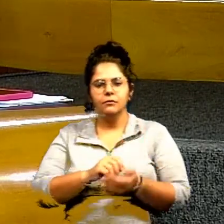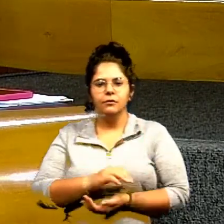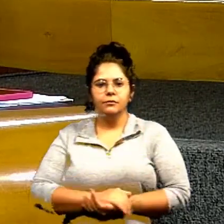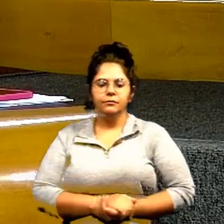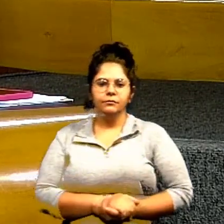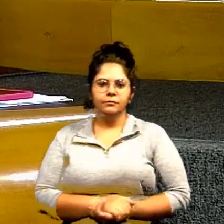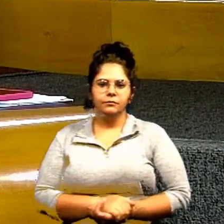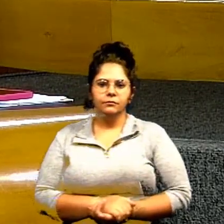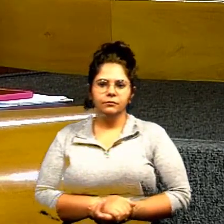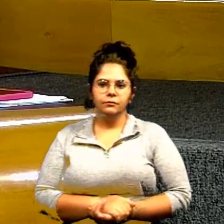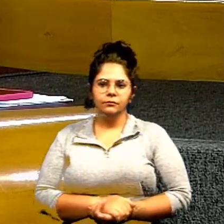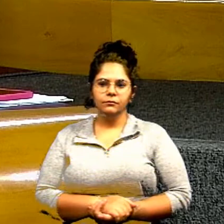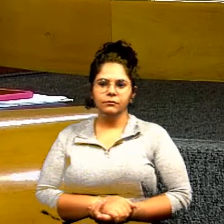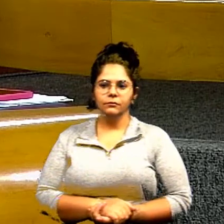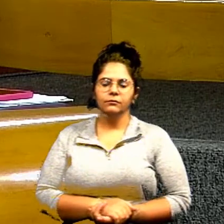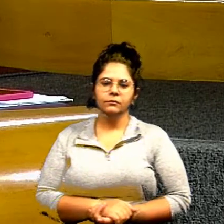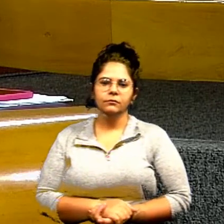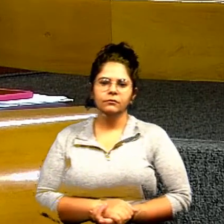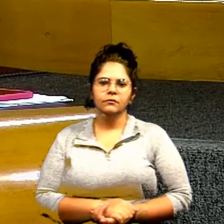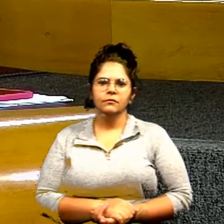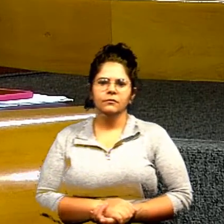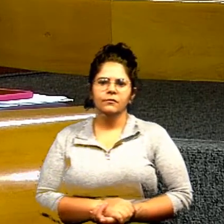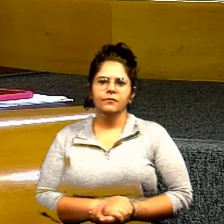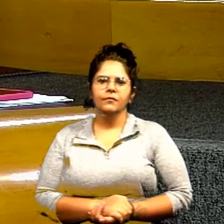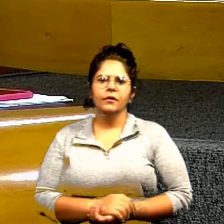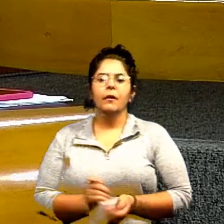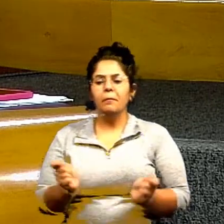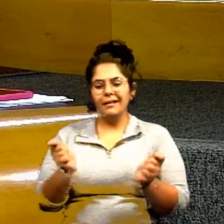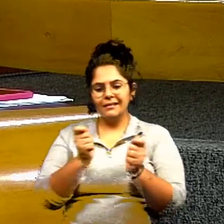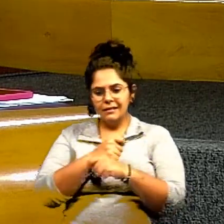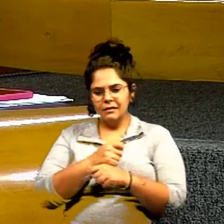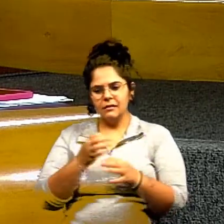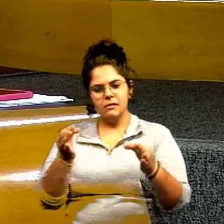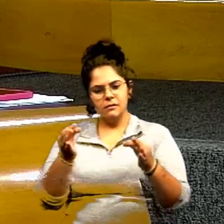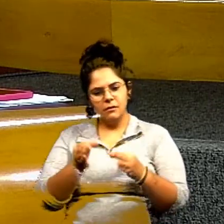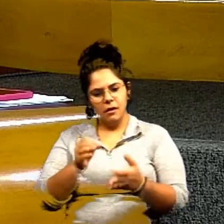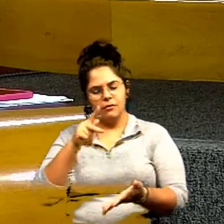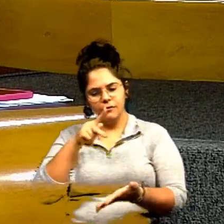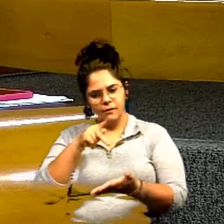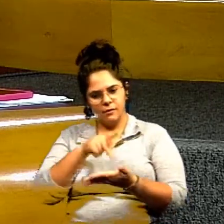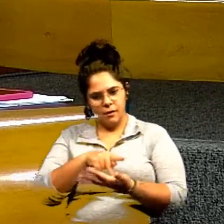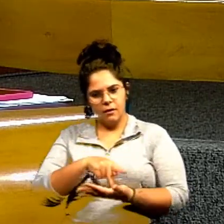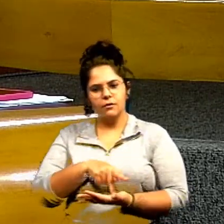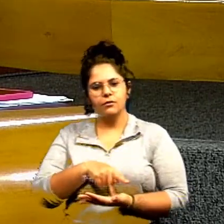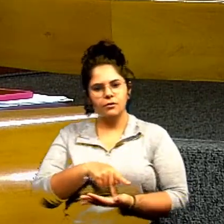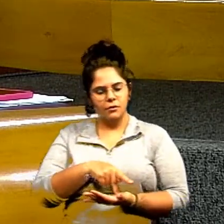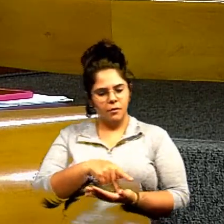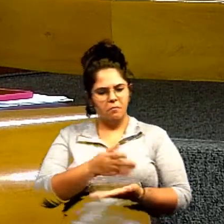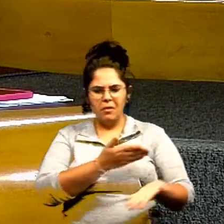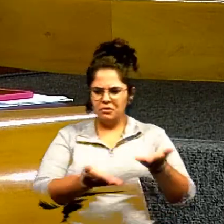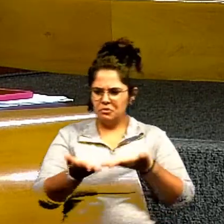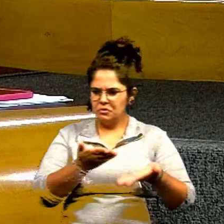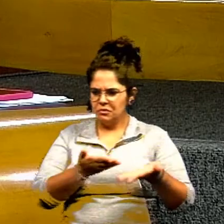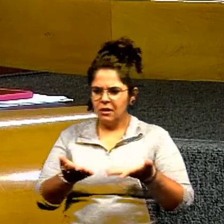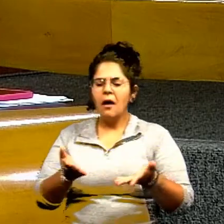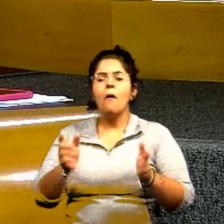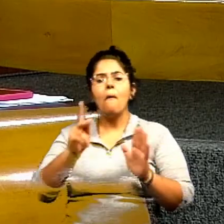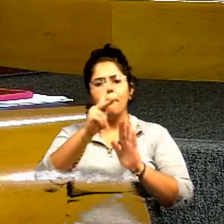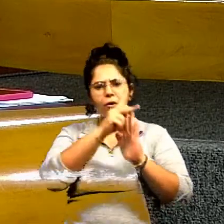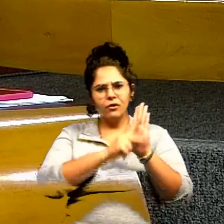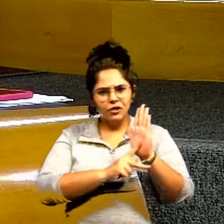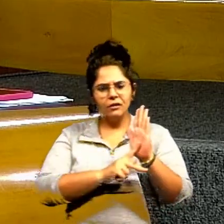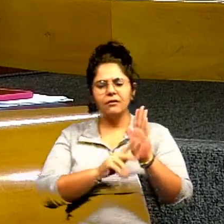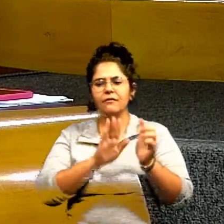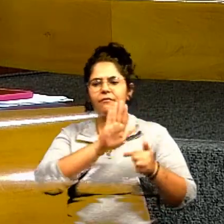não sejamos hipócritas e nem misturemos as pautas aqui está um projeto que vai favorecer